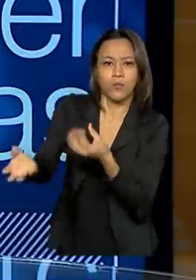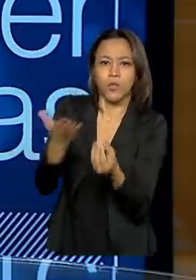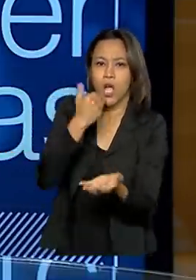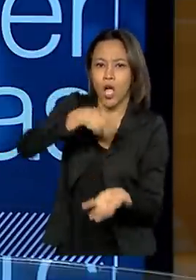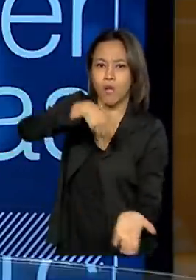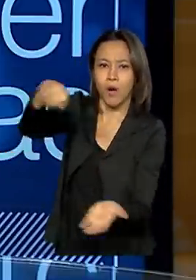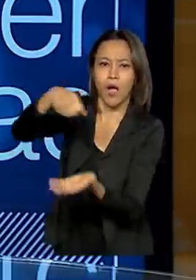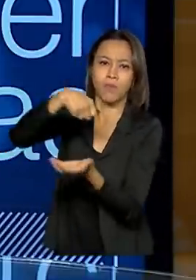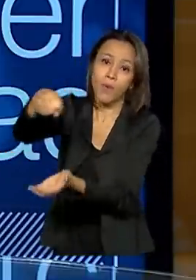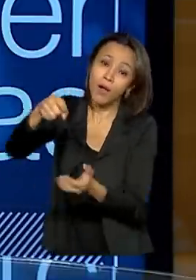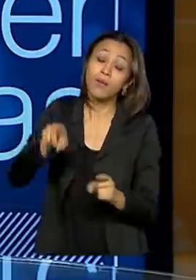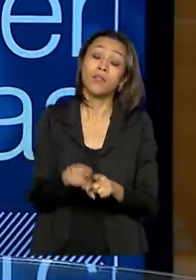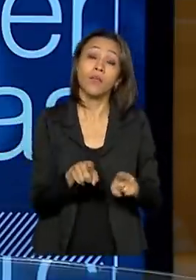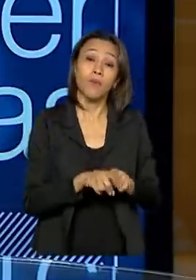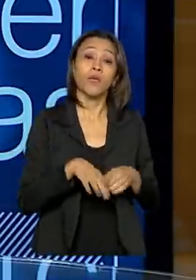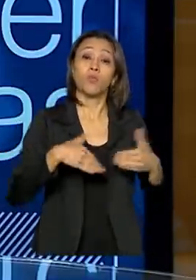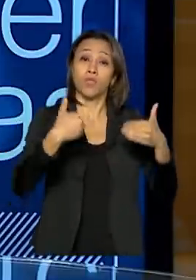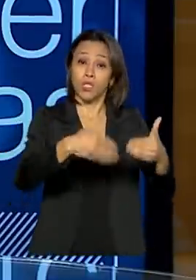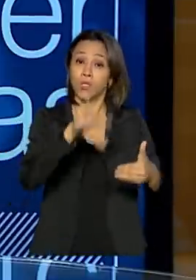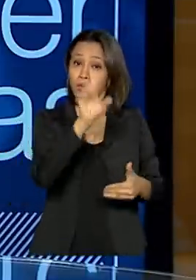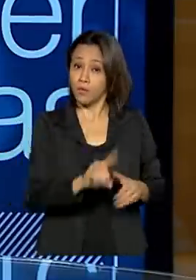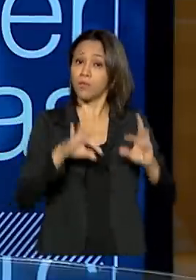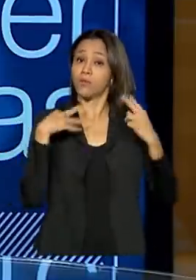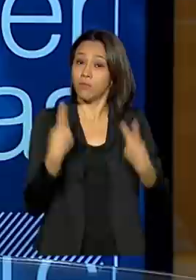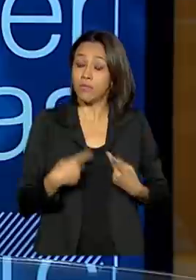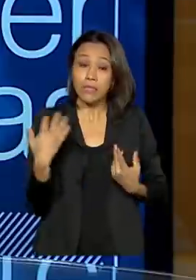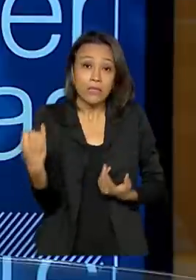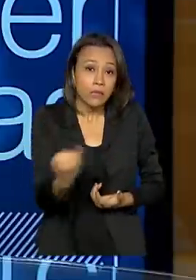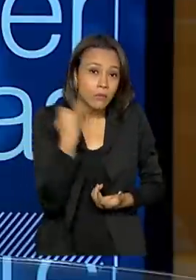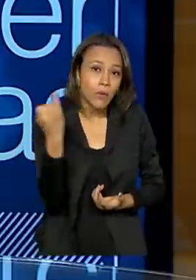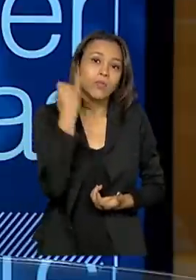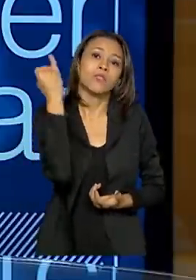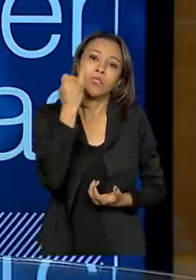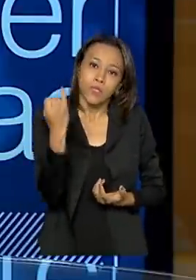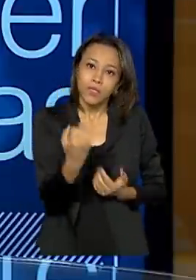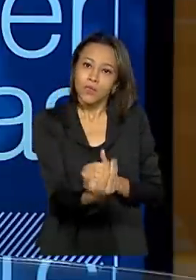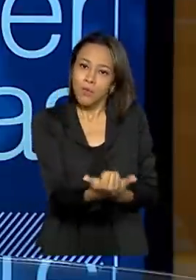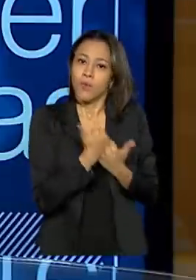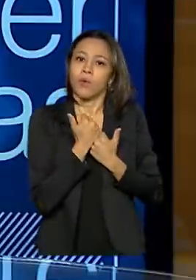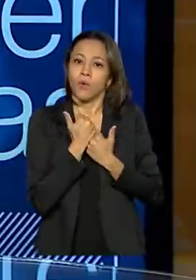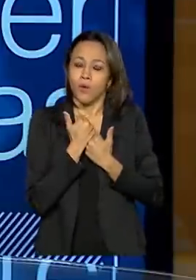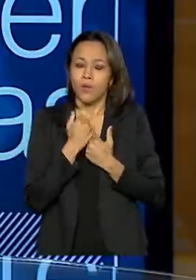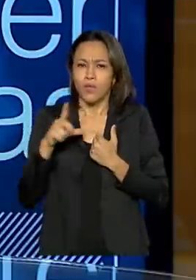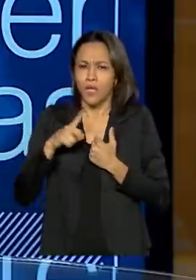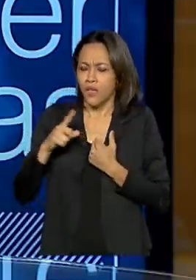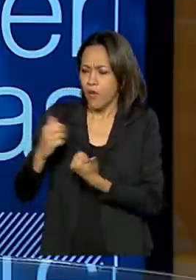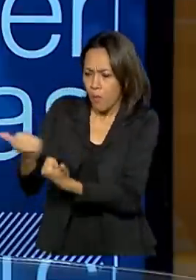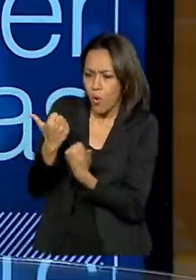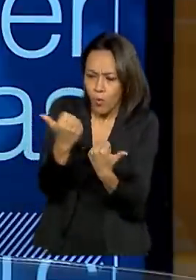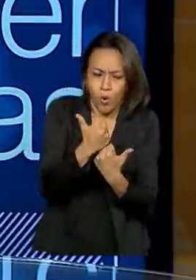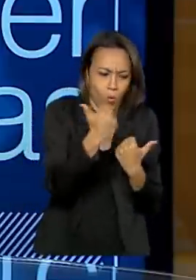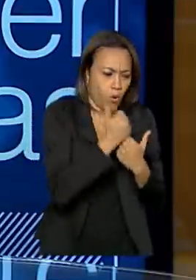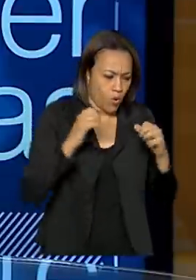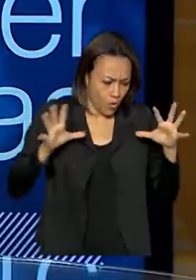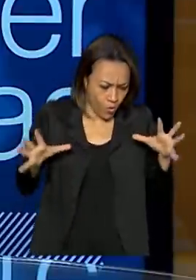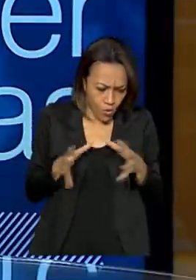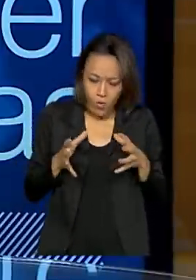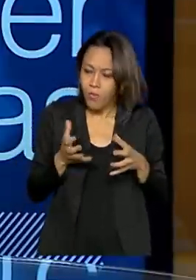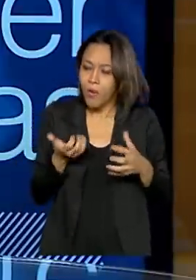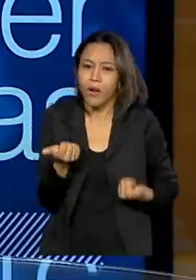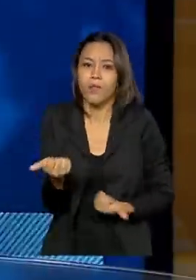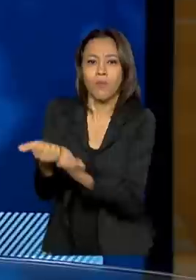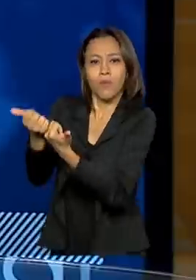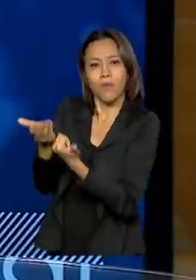Ministério de Direitos Humanos também foi muito importante. Ou seja, houve uma reunião de esforços para levar o conforto